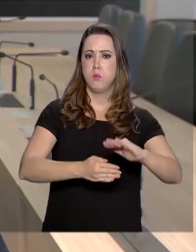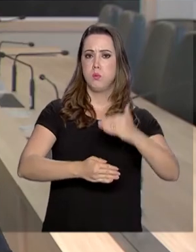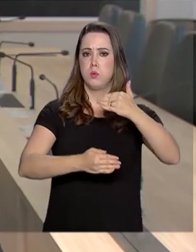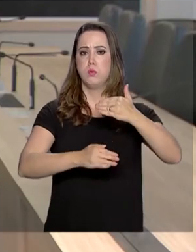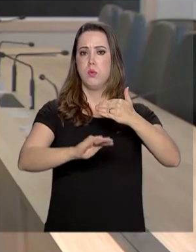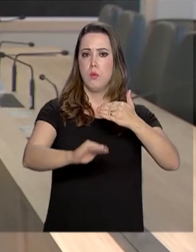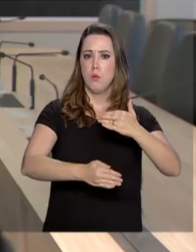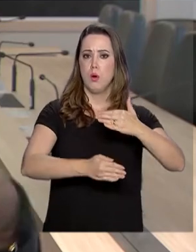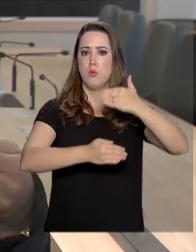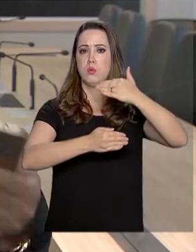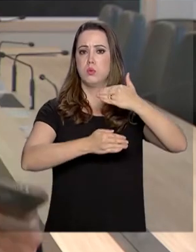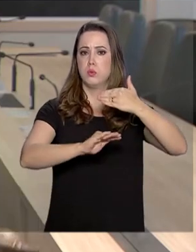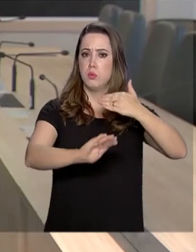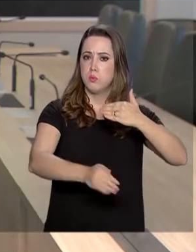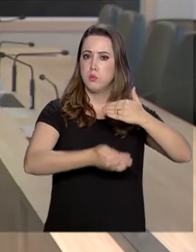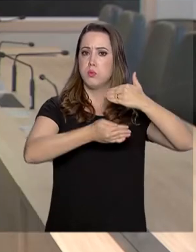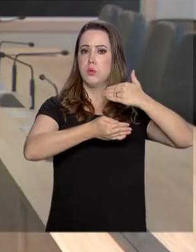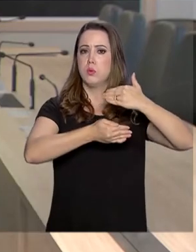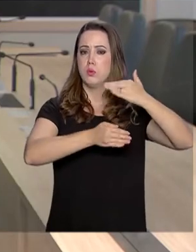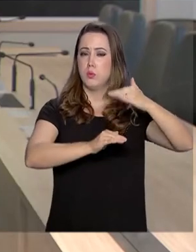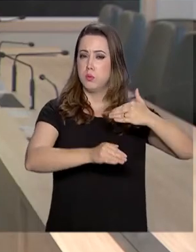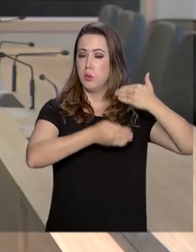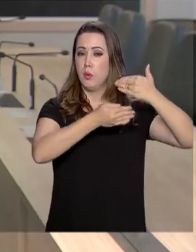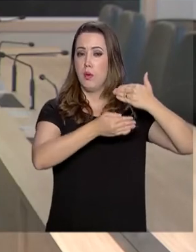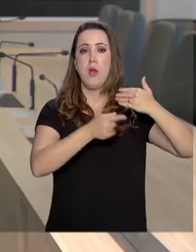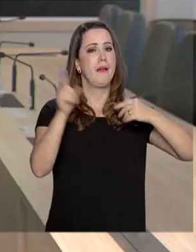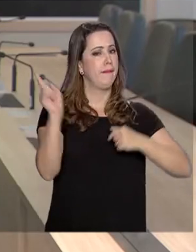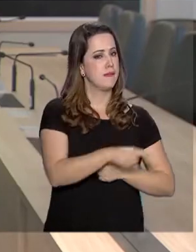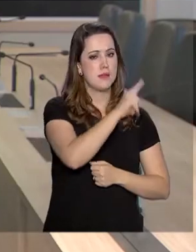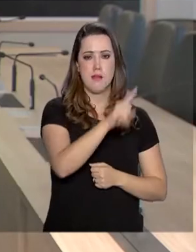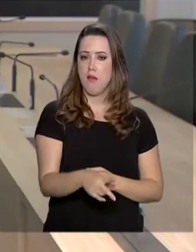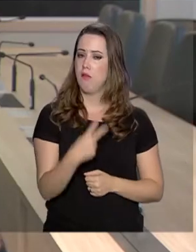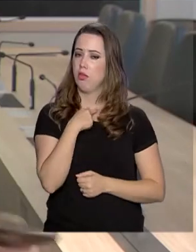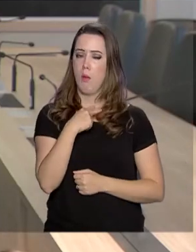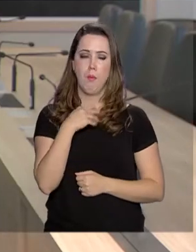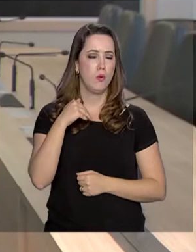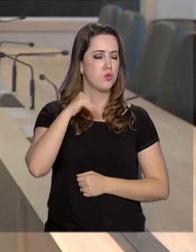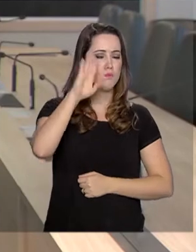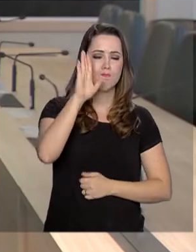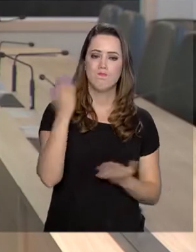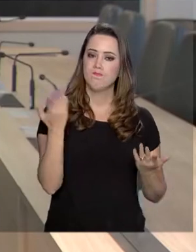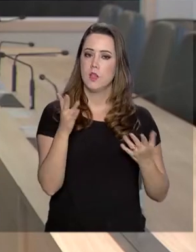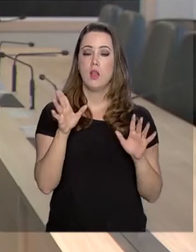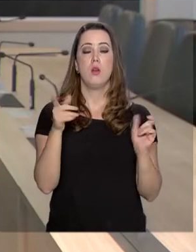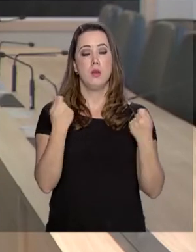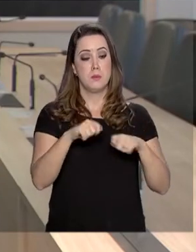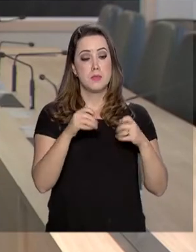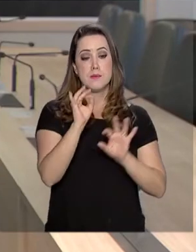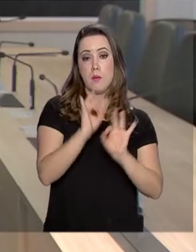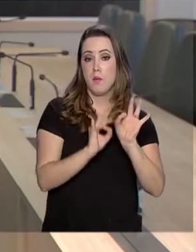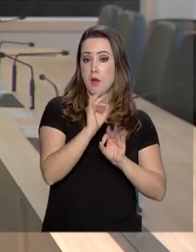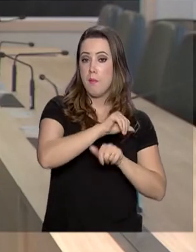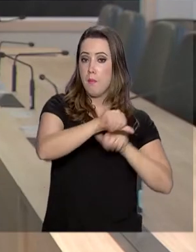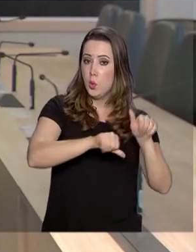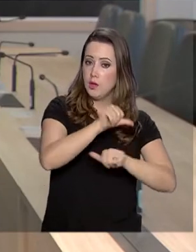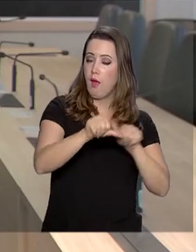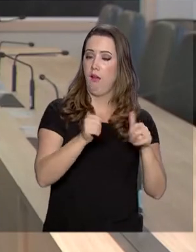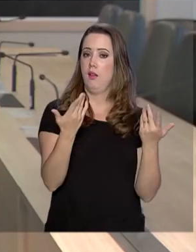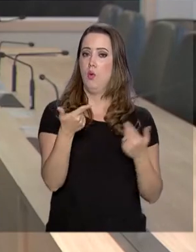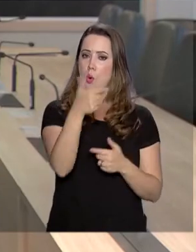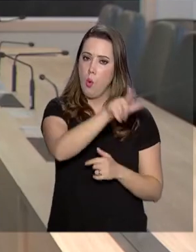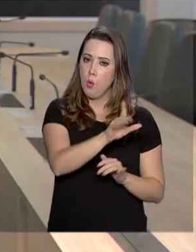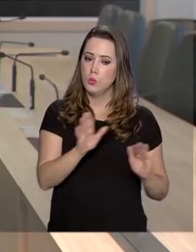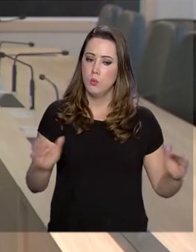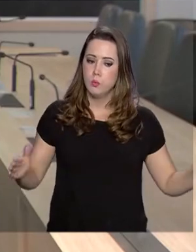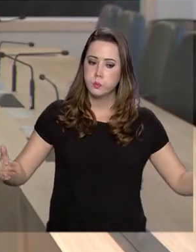seja, não pode haver construção de mais barragens desse tipo e também as barragens que existem atualmente vão ter que se adequar. Em relação